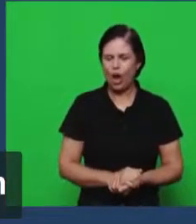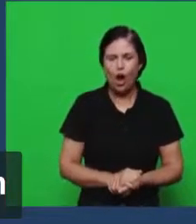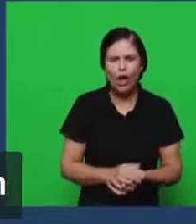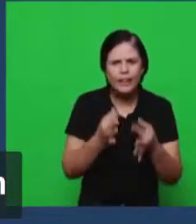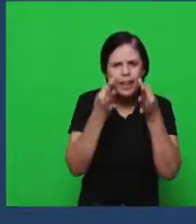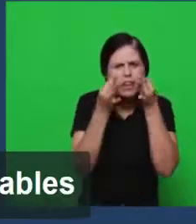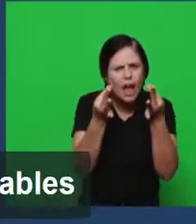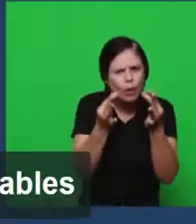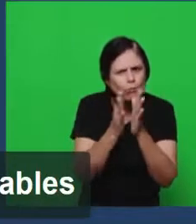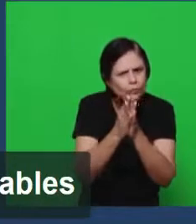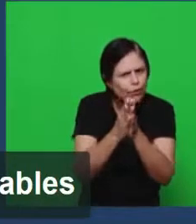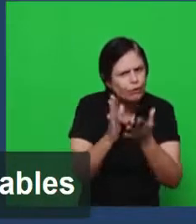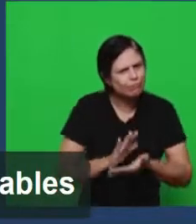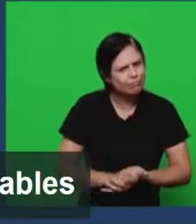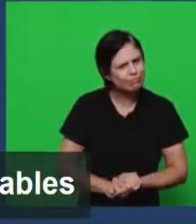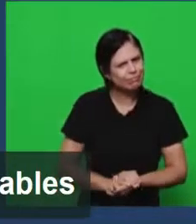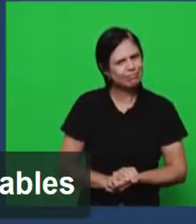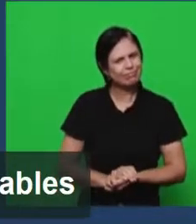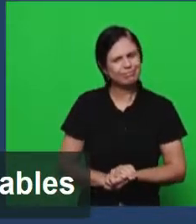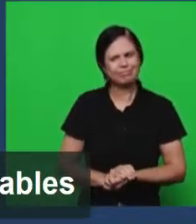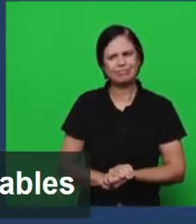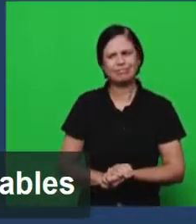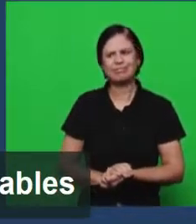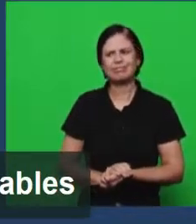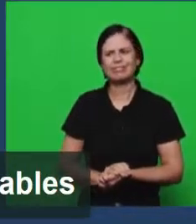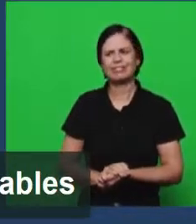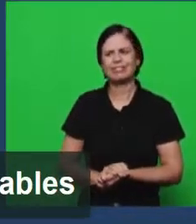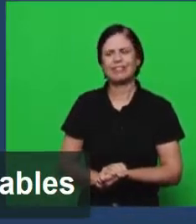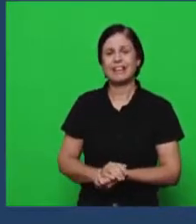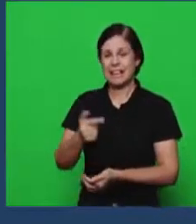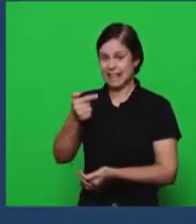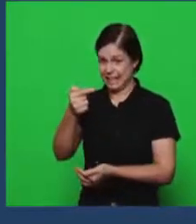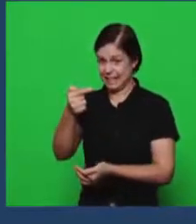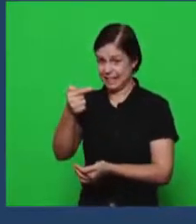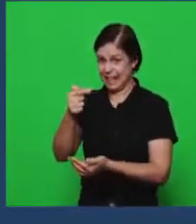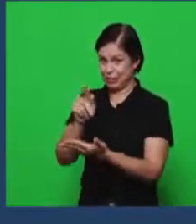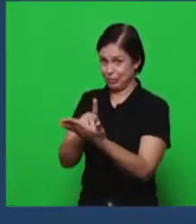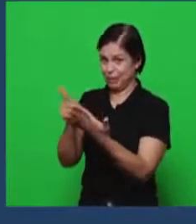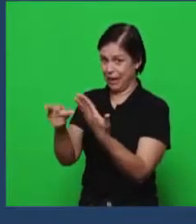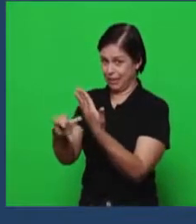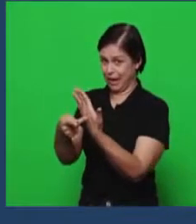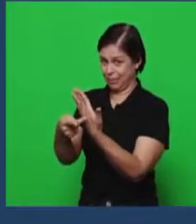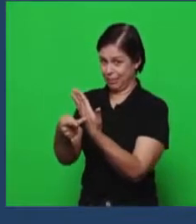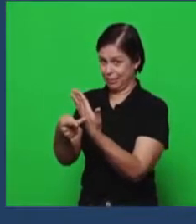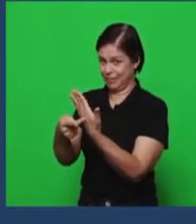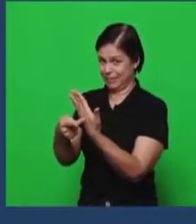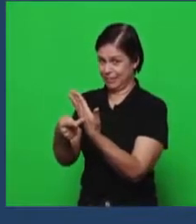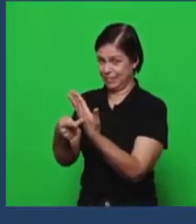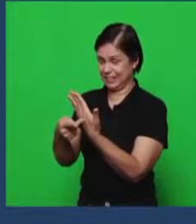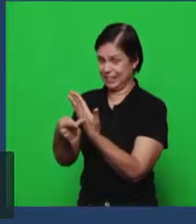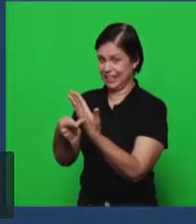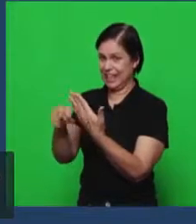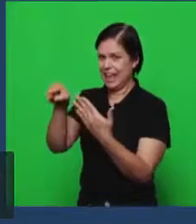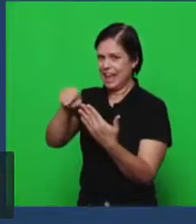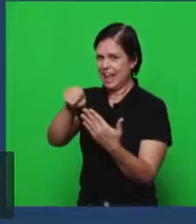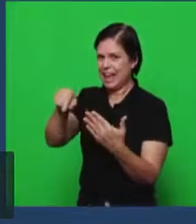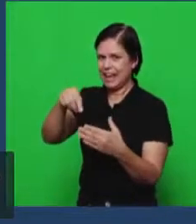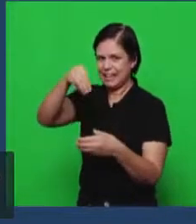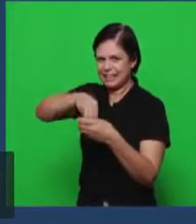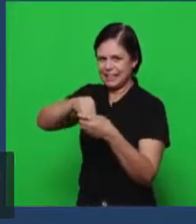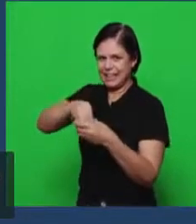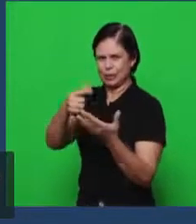atenção os irmãos qual seria um dos motivos das sete parábolas do reino estarem sendo inseridas em